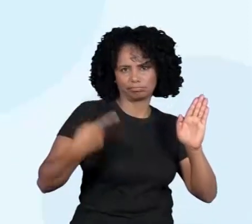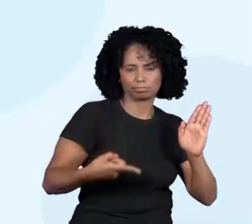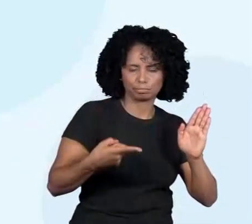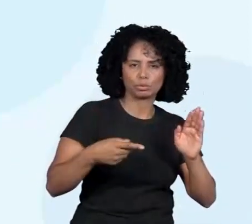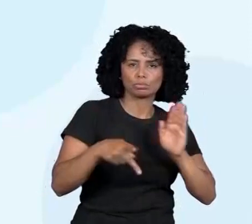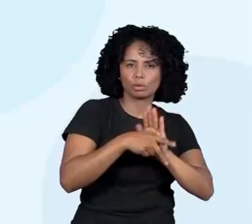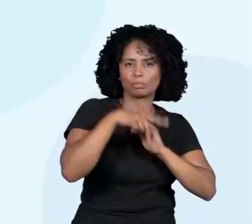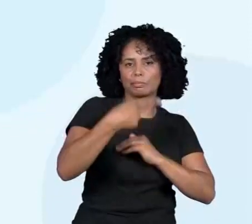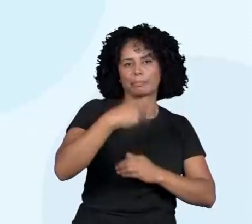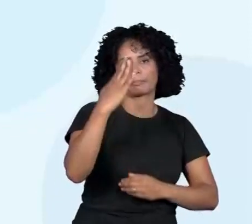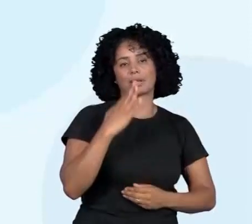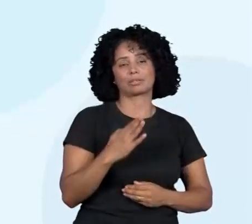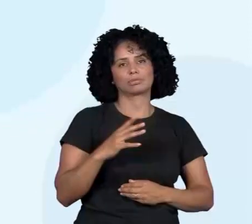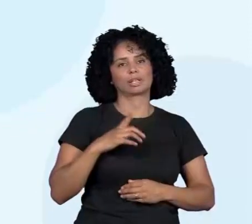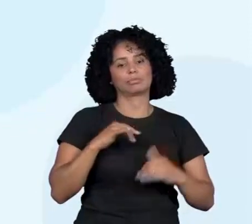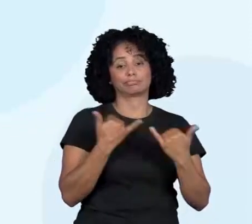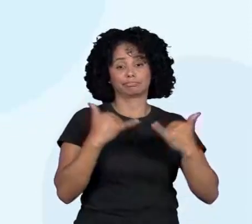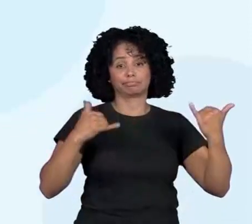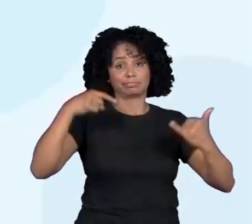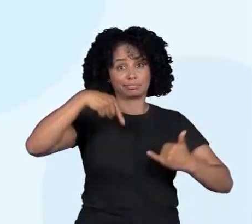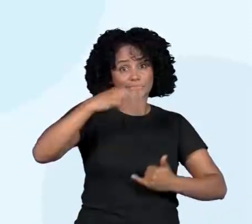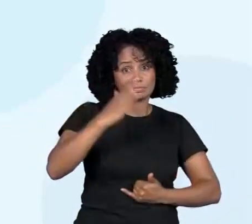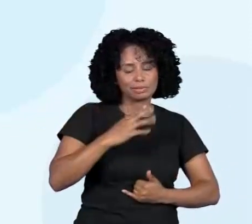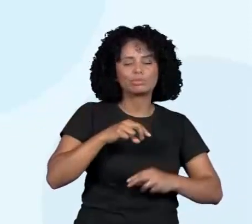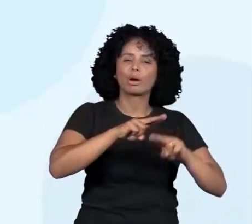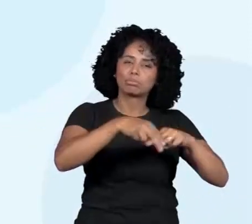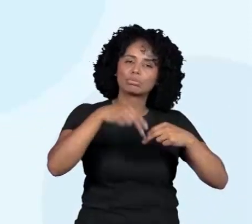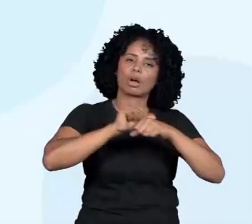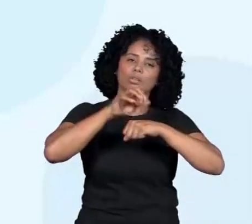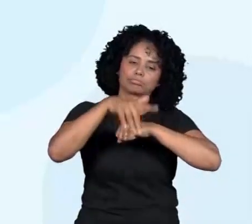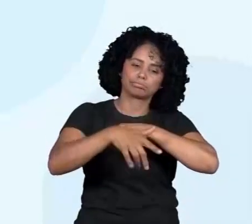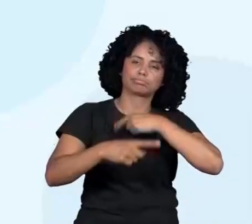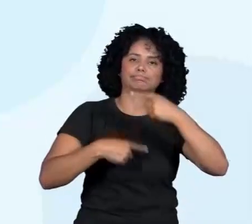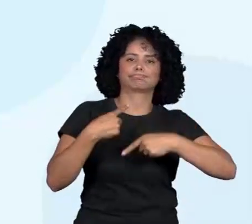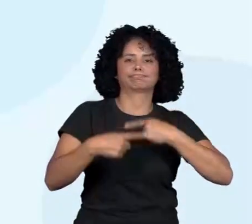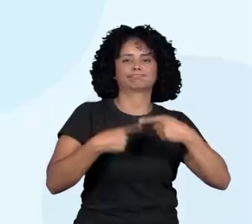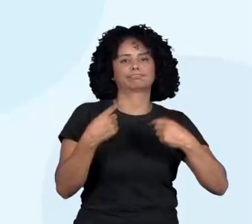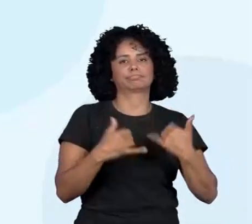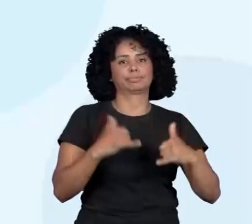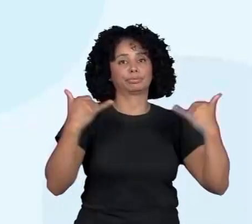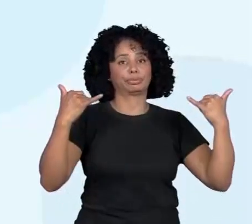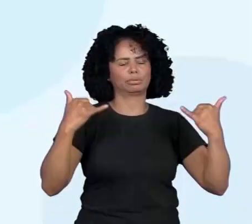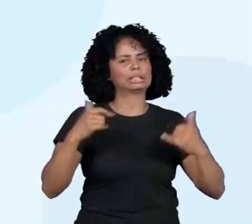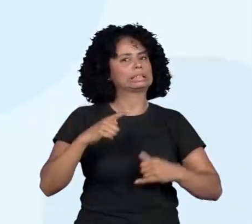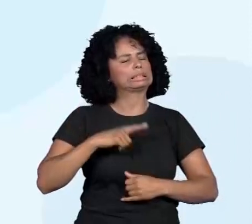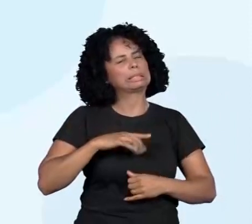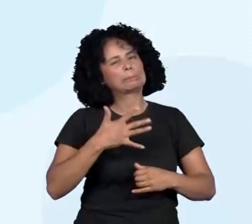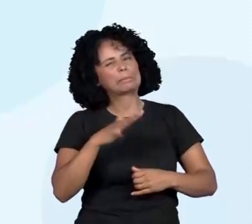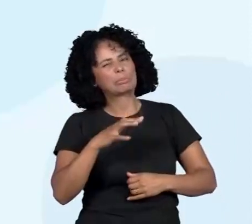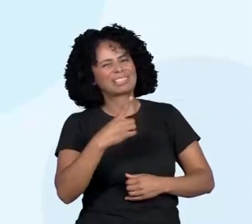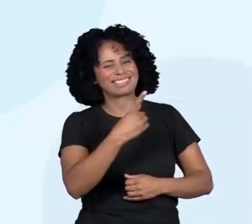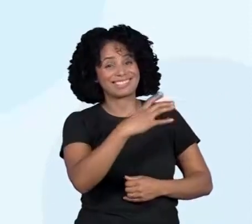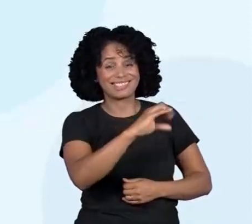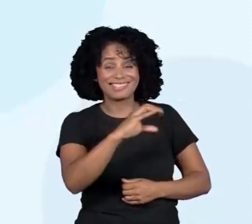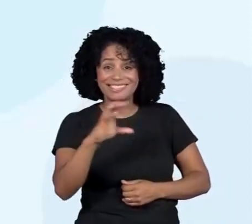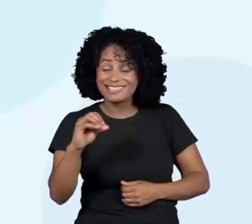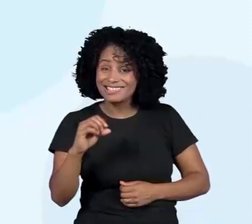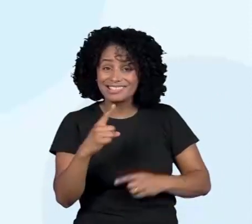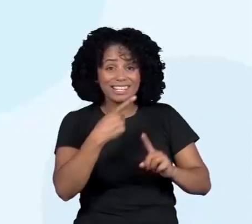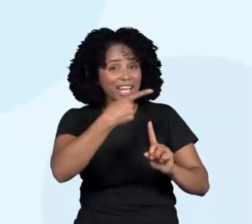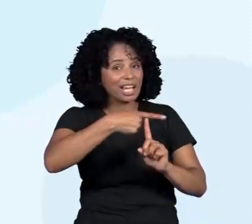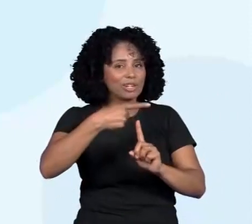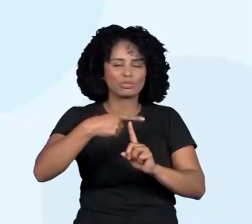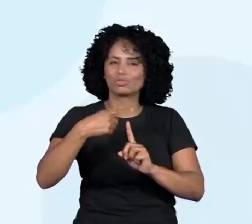é proveniente das hidrelétricas. Existem pouco mais de 100 usinas deste tipo